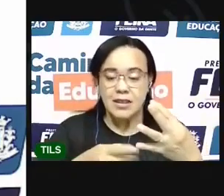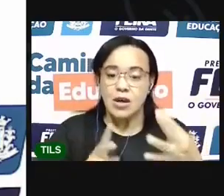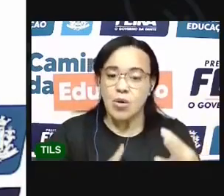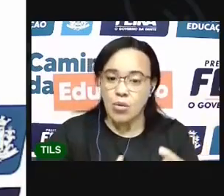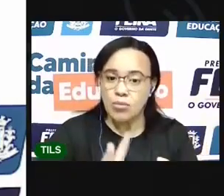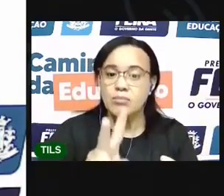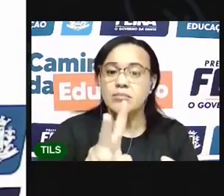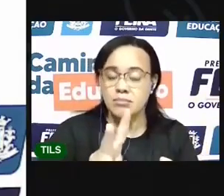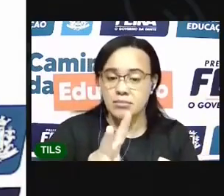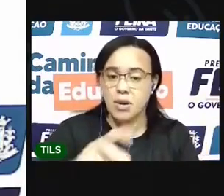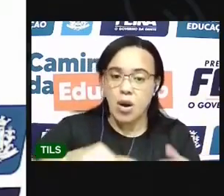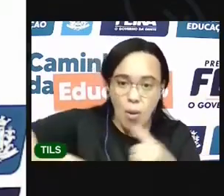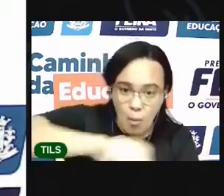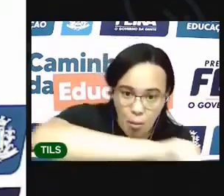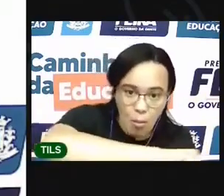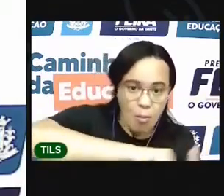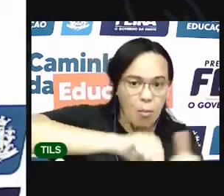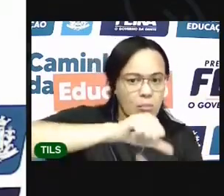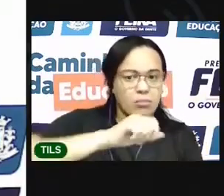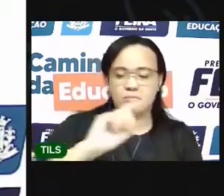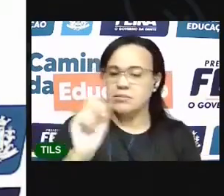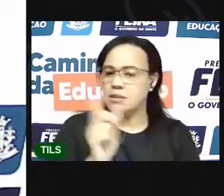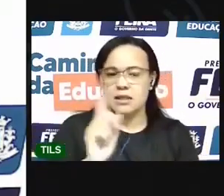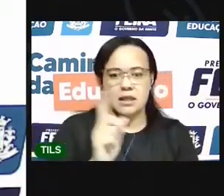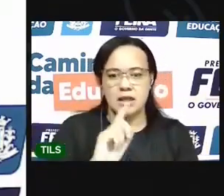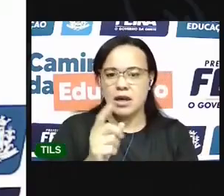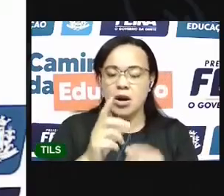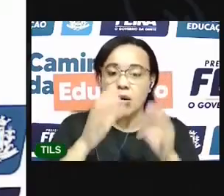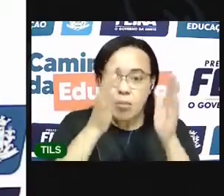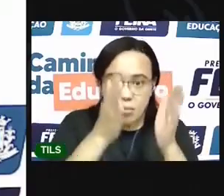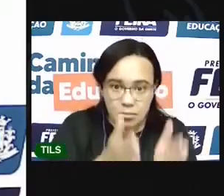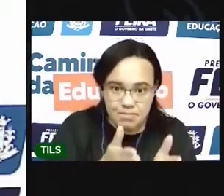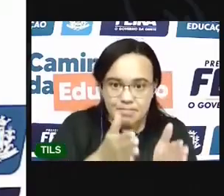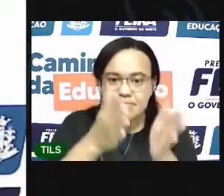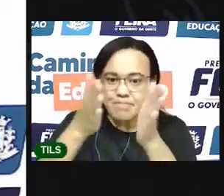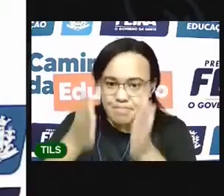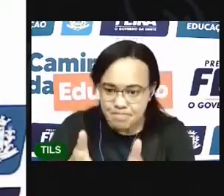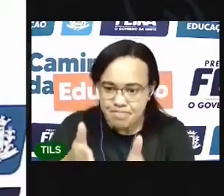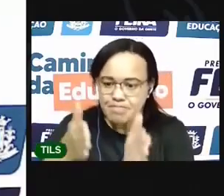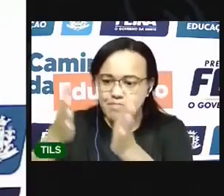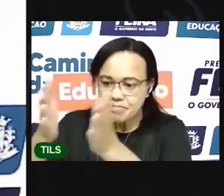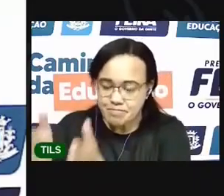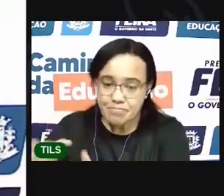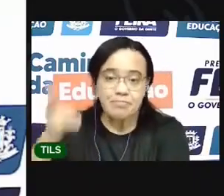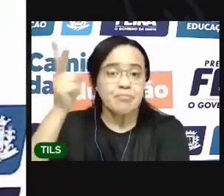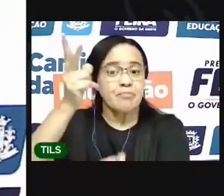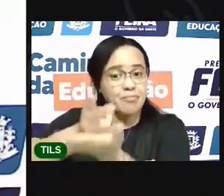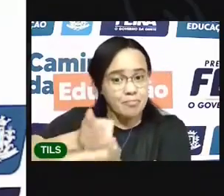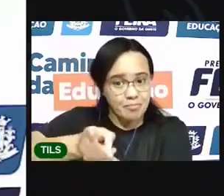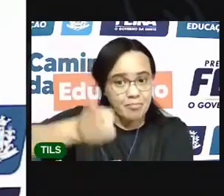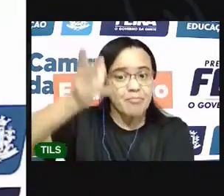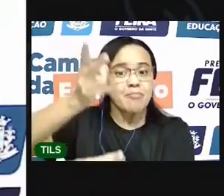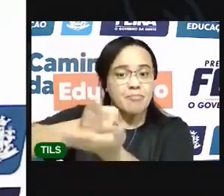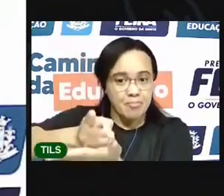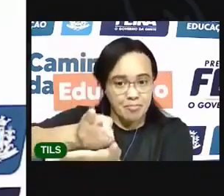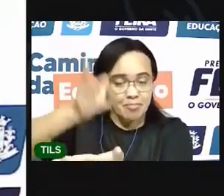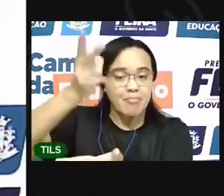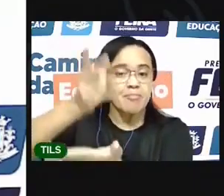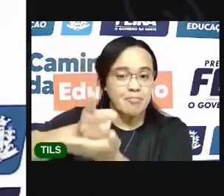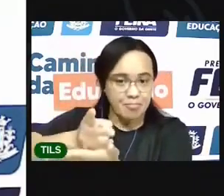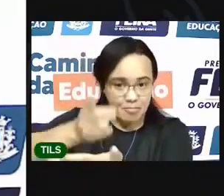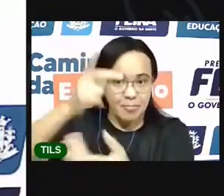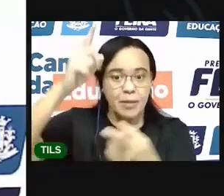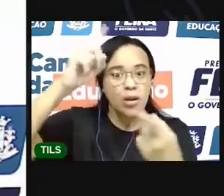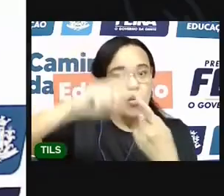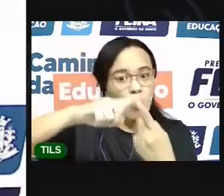inverte Que um não vem Depois do outro Vai ser sempre Daquela mesma forma O um Sempre vai vir